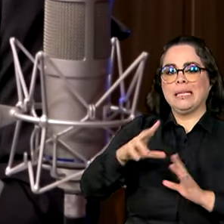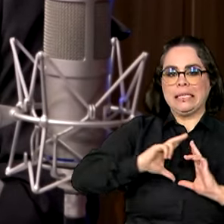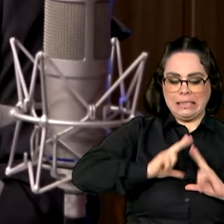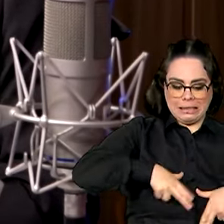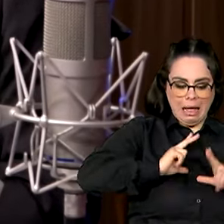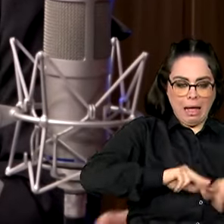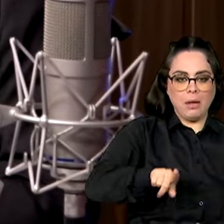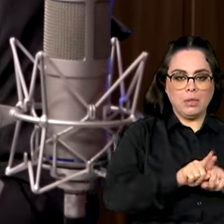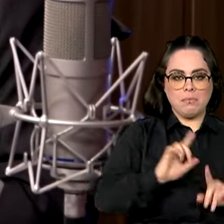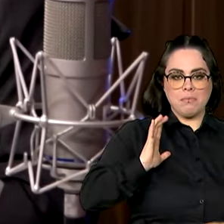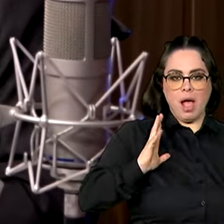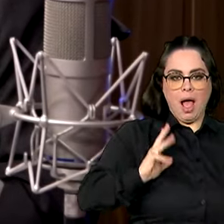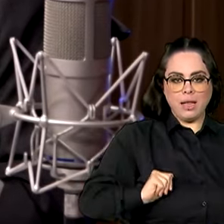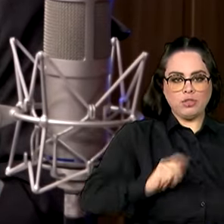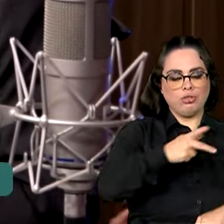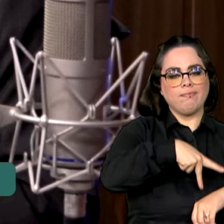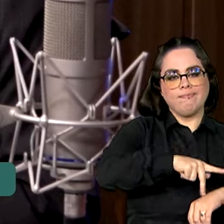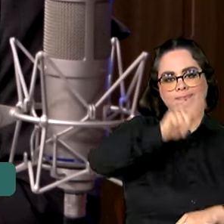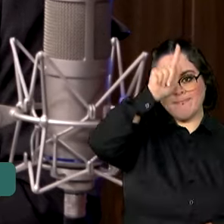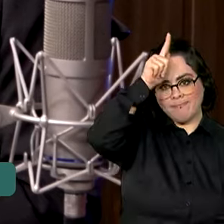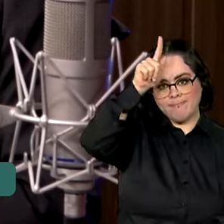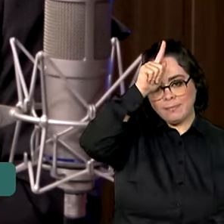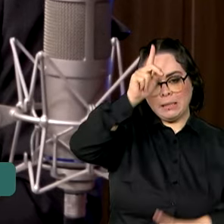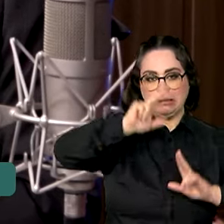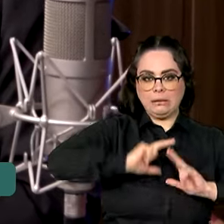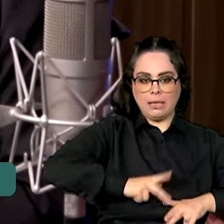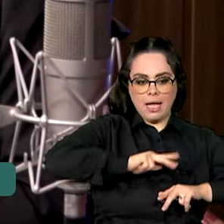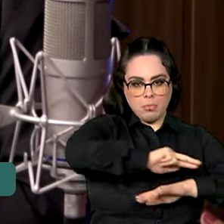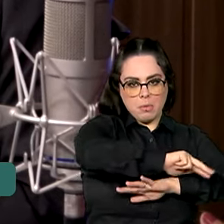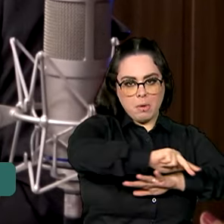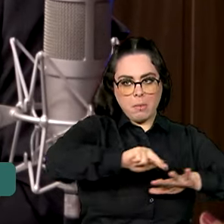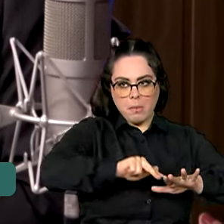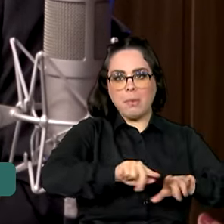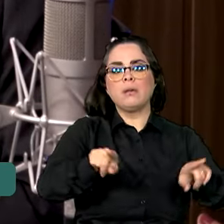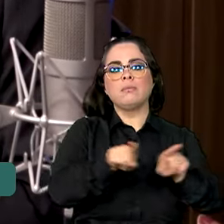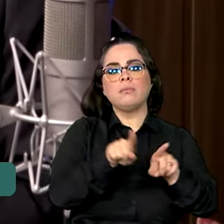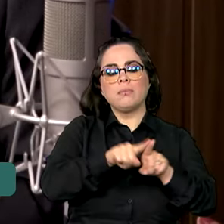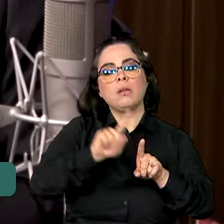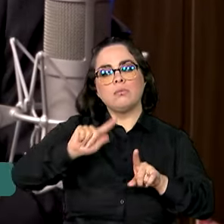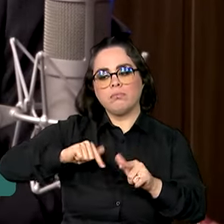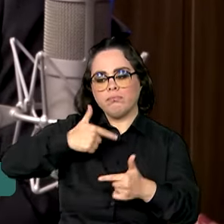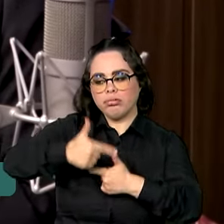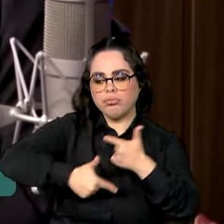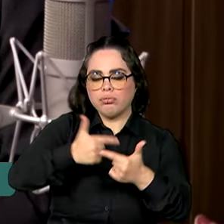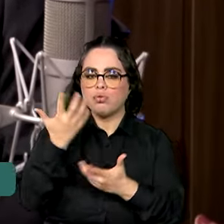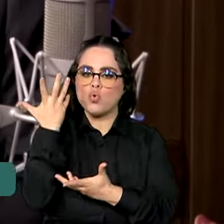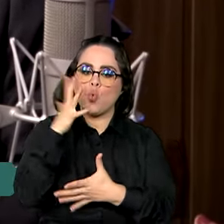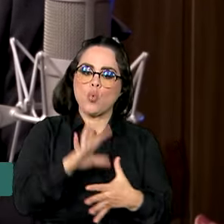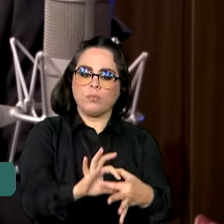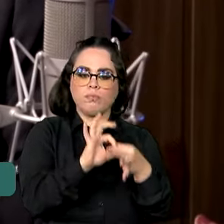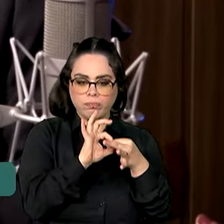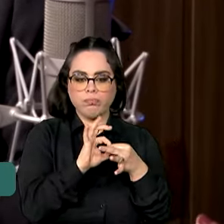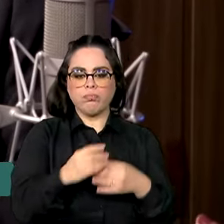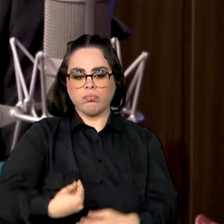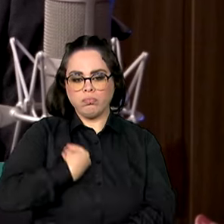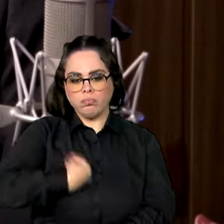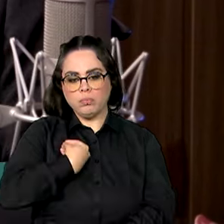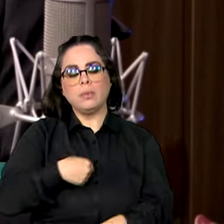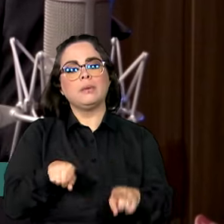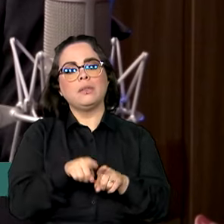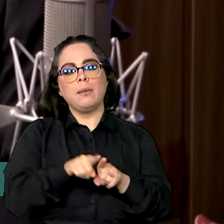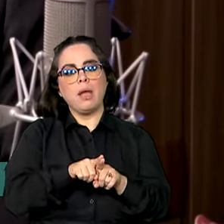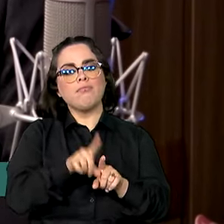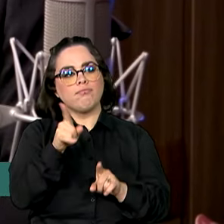Palestina, na Cisjordânia e também em Israel. E foi uma operação muito bem sucedida, como dessa vez foi